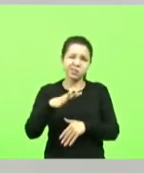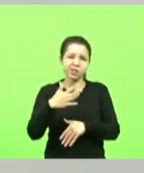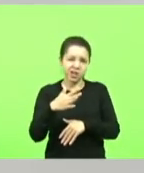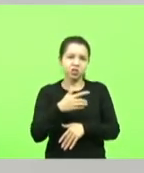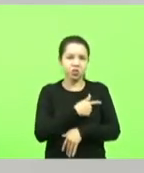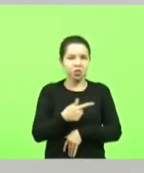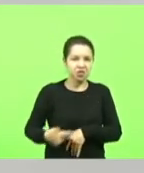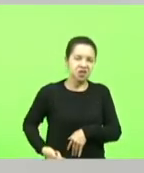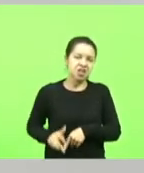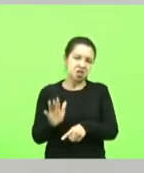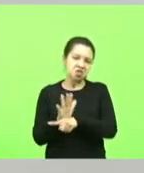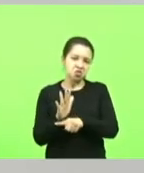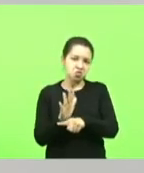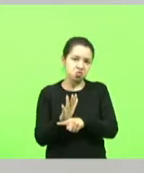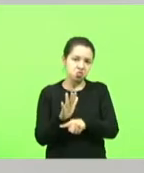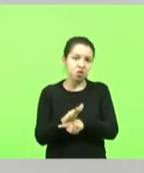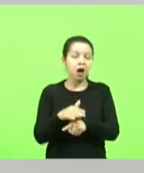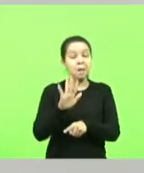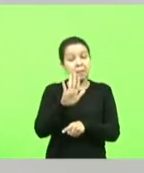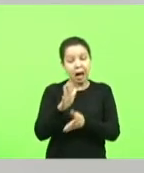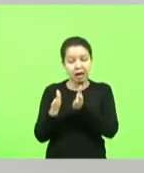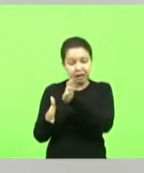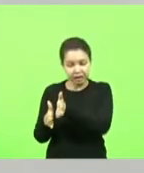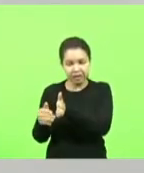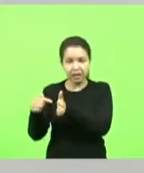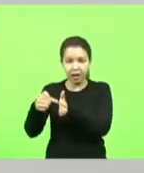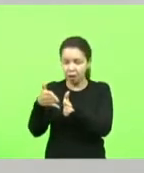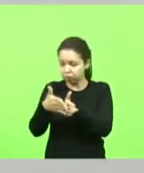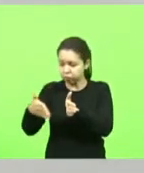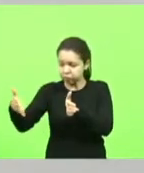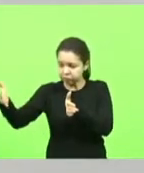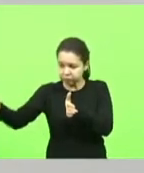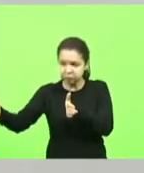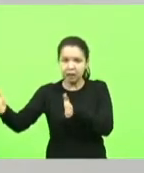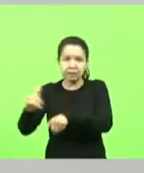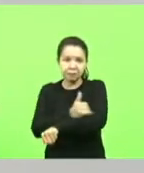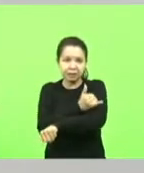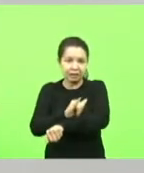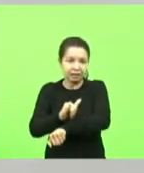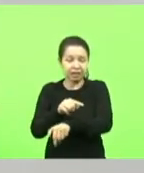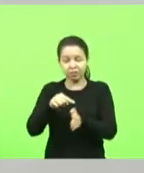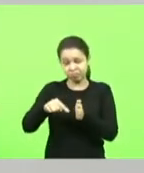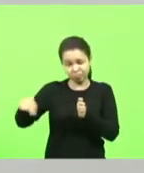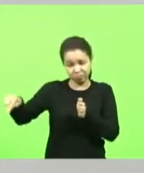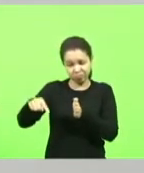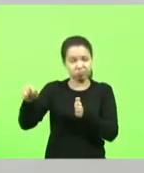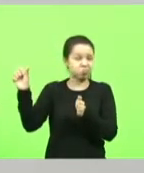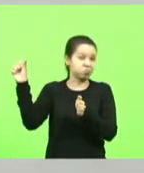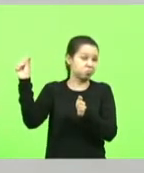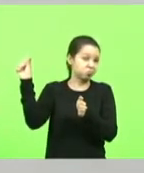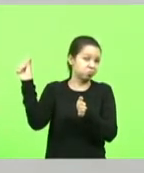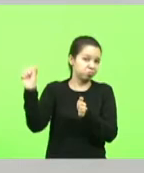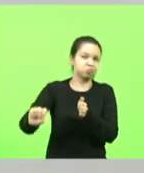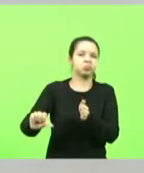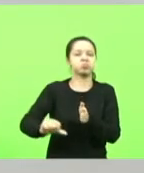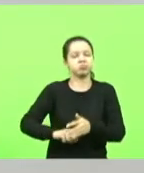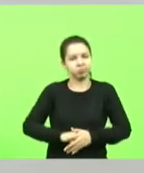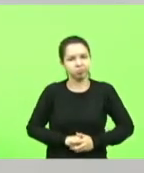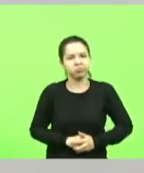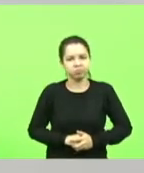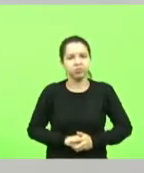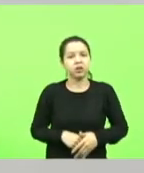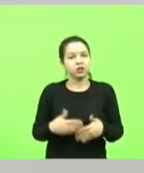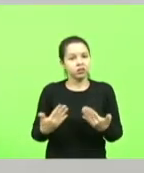de Iporã do Oeste a Itapiranga já uma rodovia em precárias condições então era isso que eu